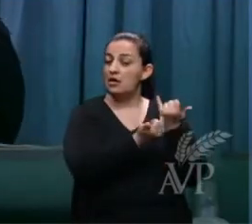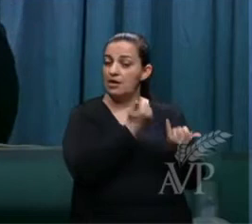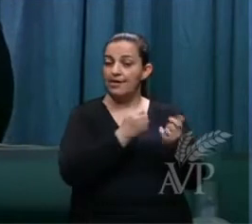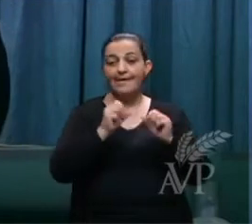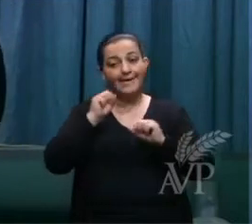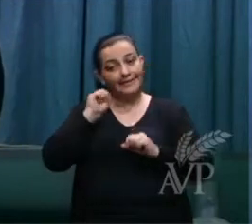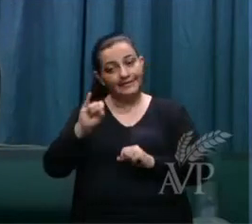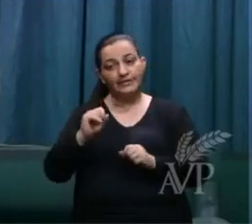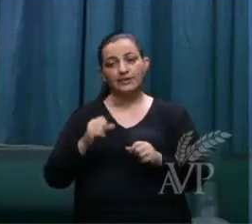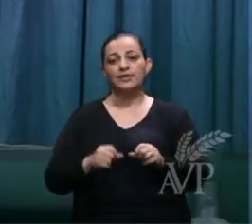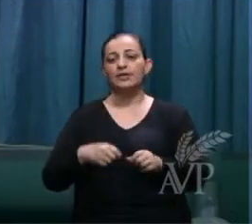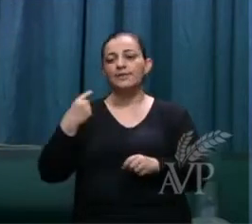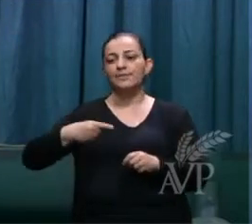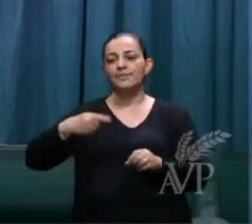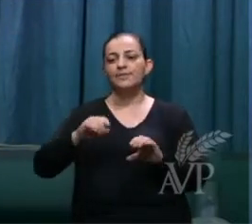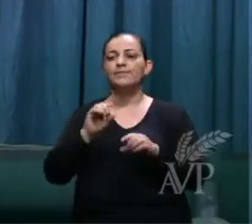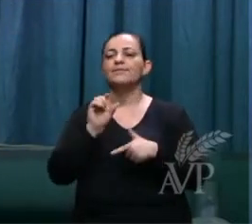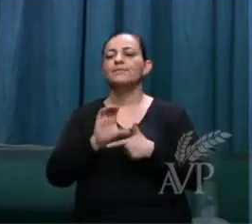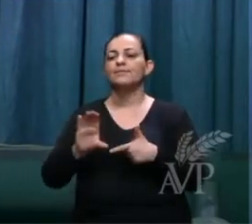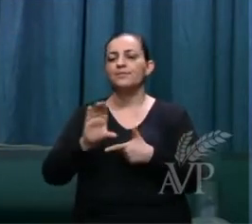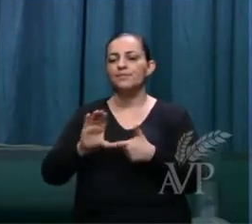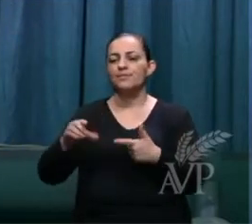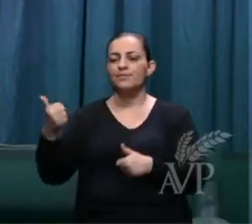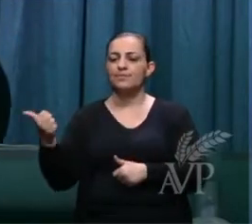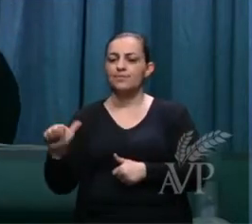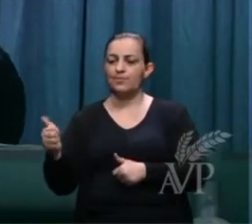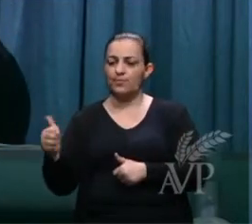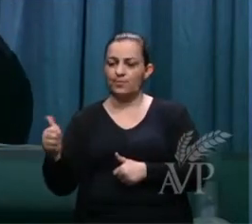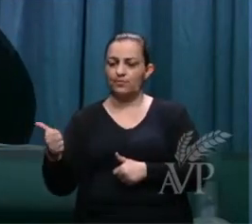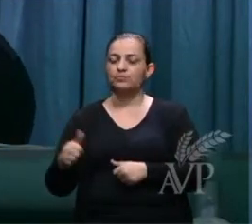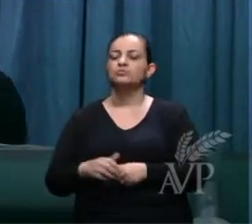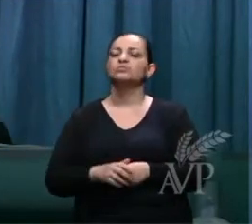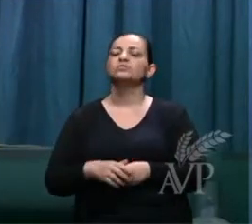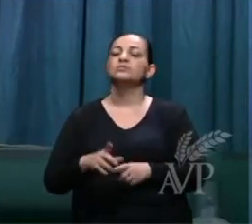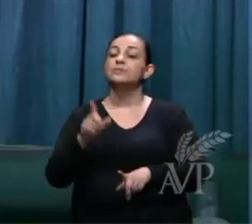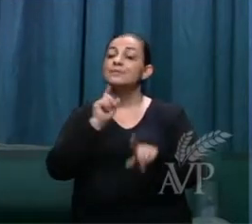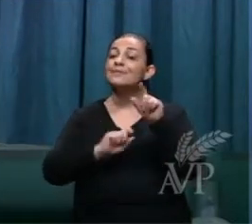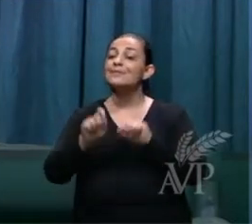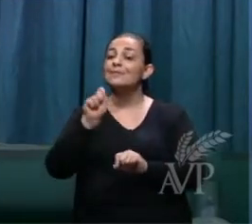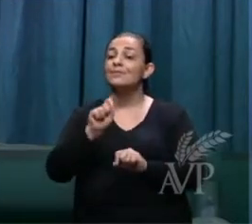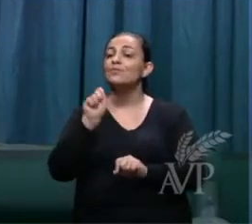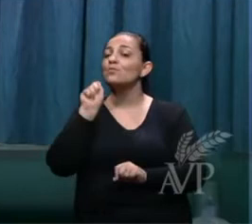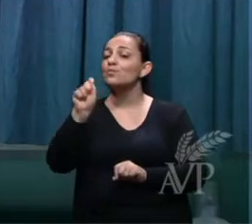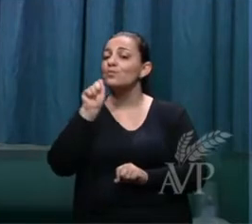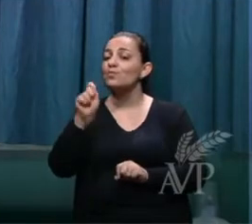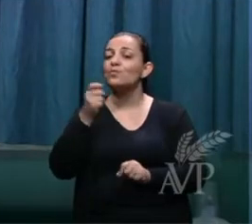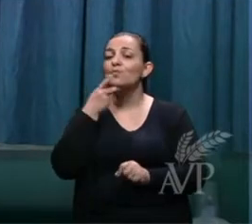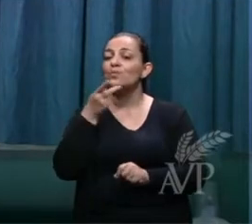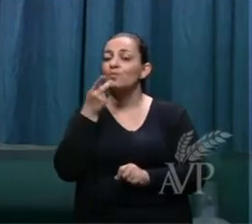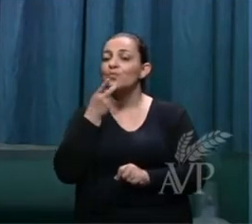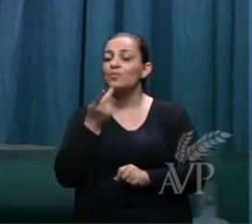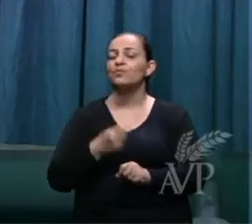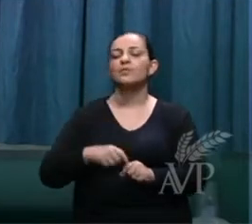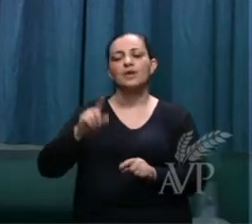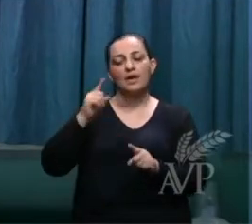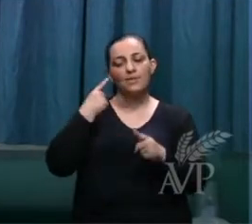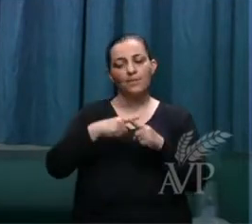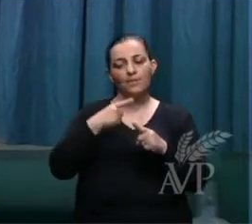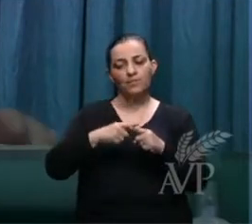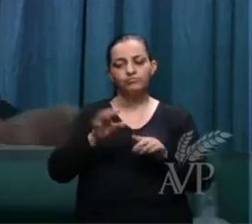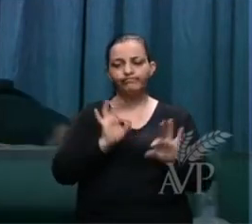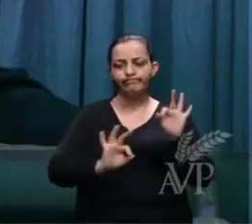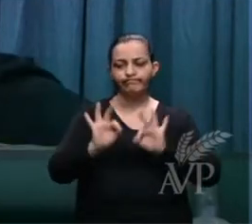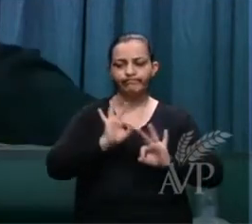primeira Coríntios 11 o assunto da ceia é para não sermos julgados lá